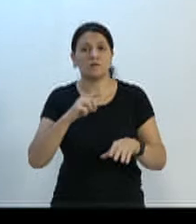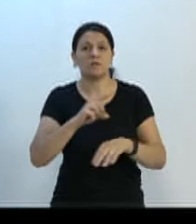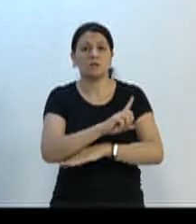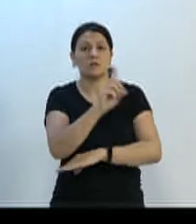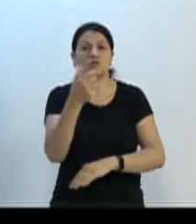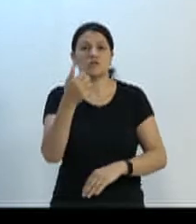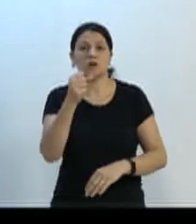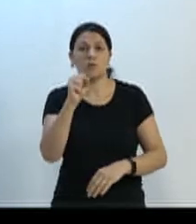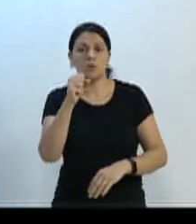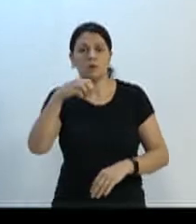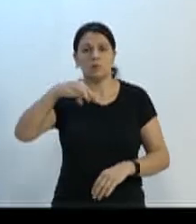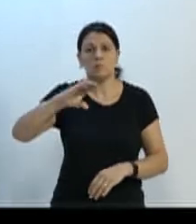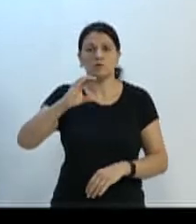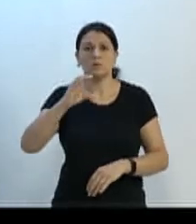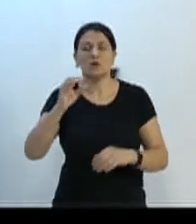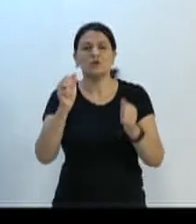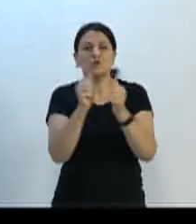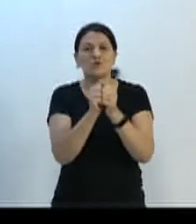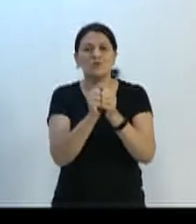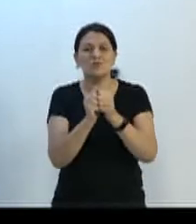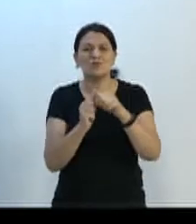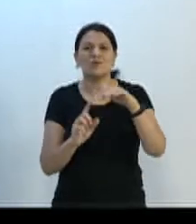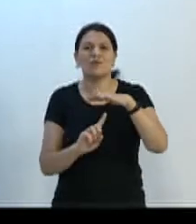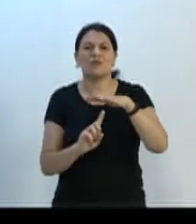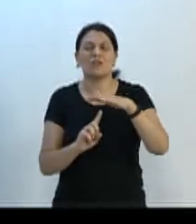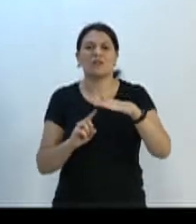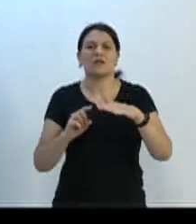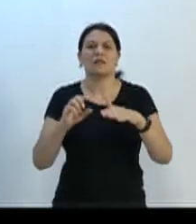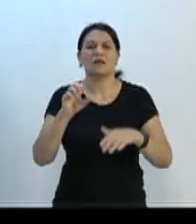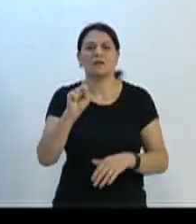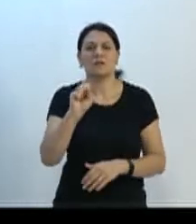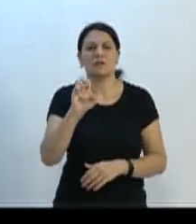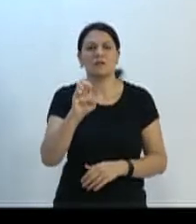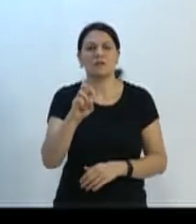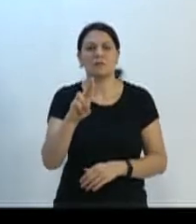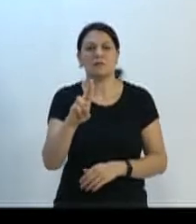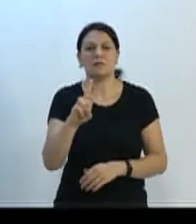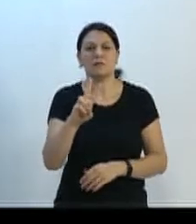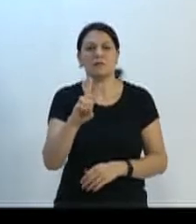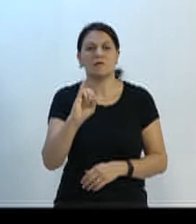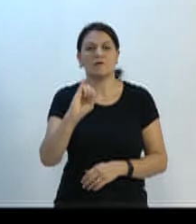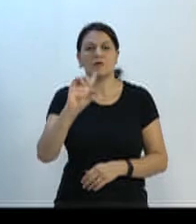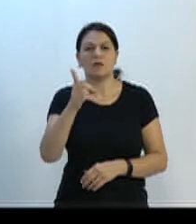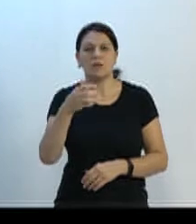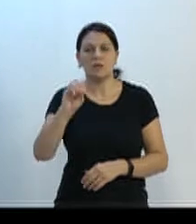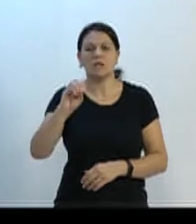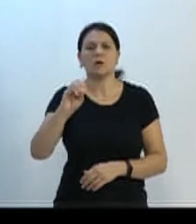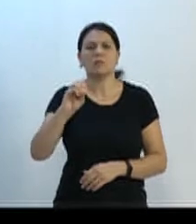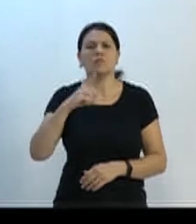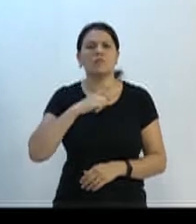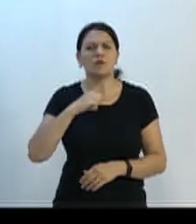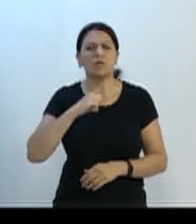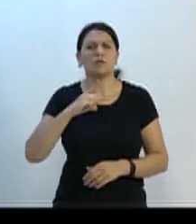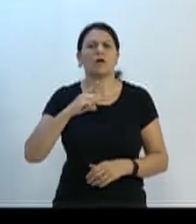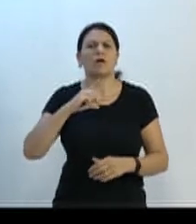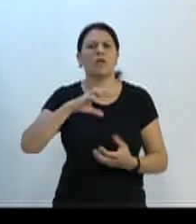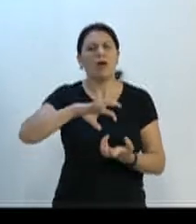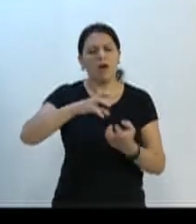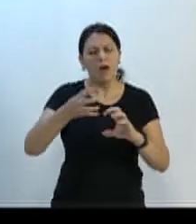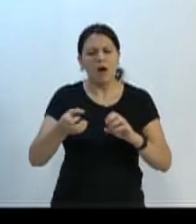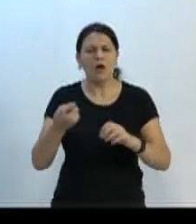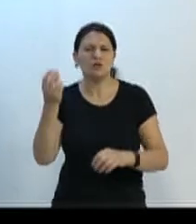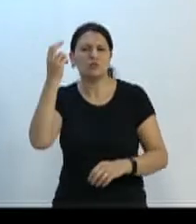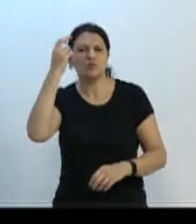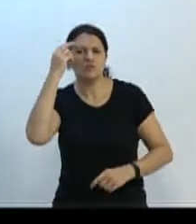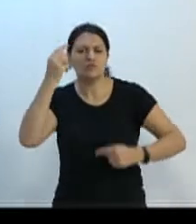Feirinha da Servidão, lá na Prefeitura. Haverá atividades de arte, cultura e debate para as mulheres e